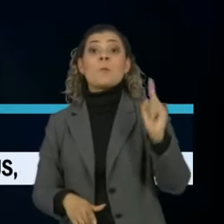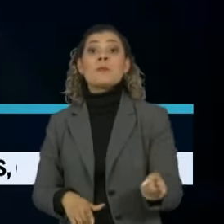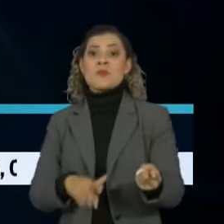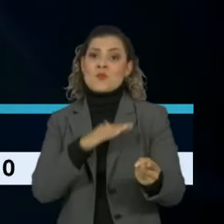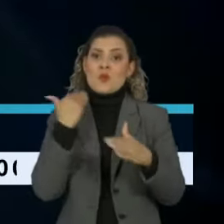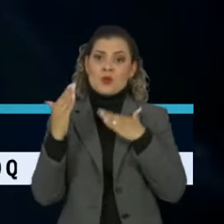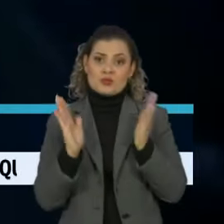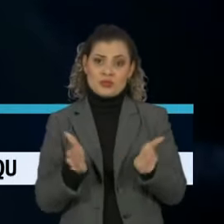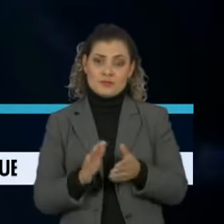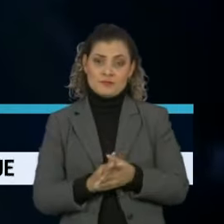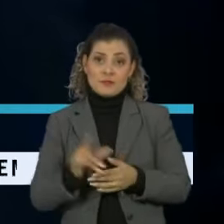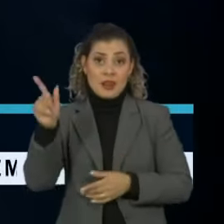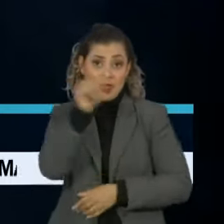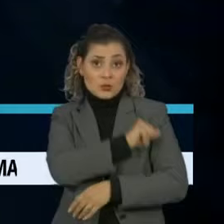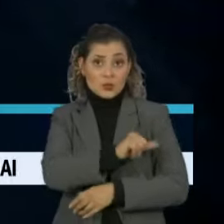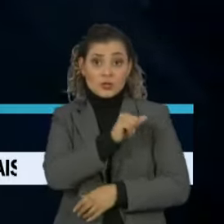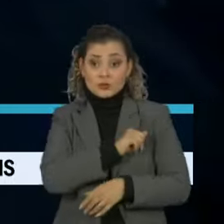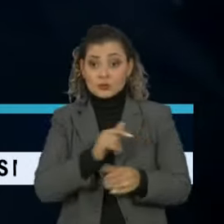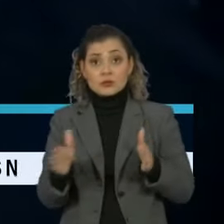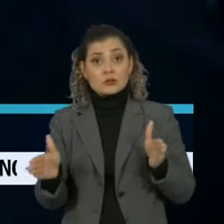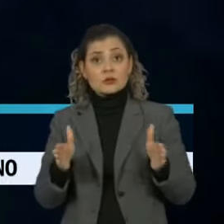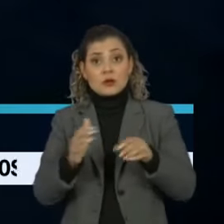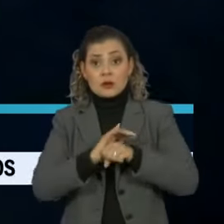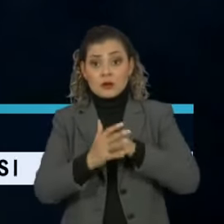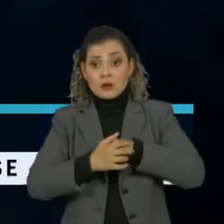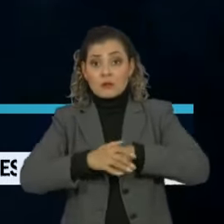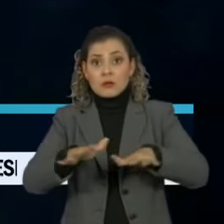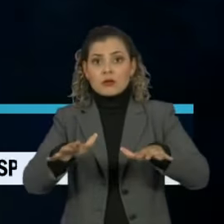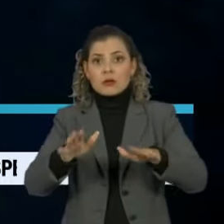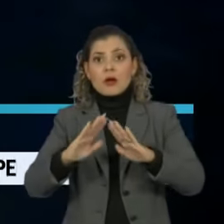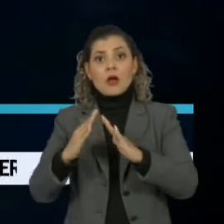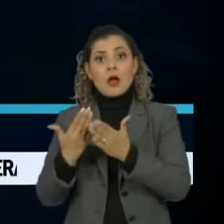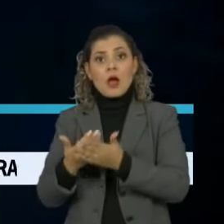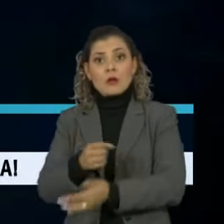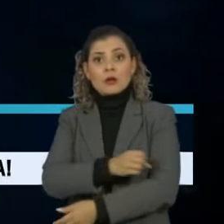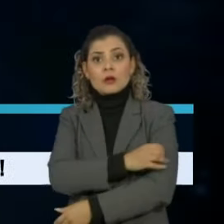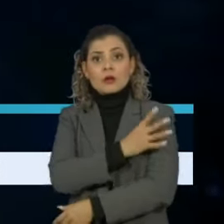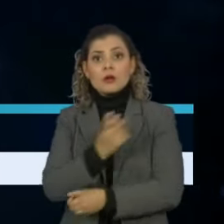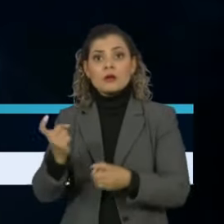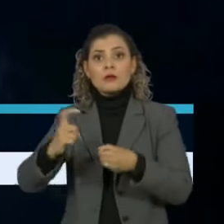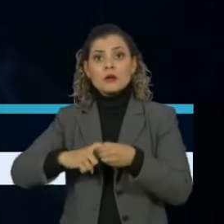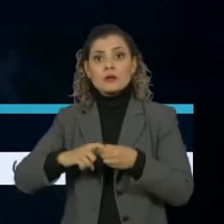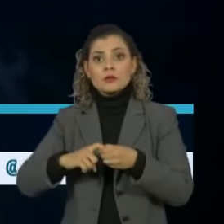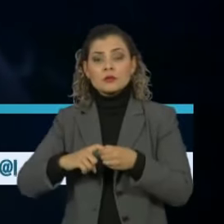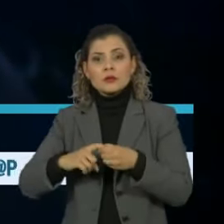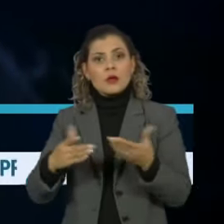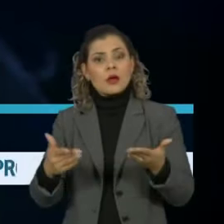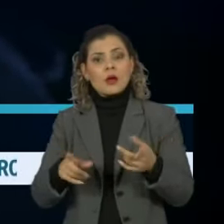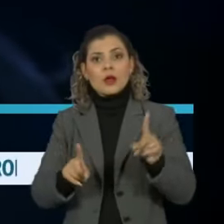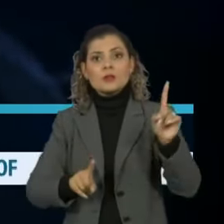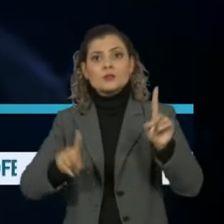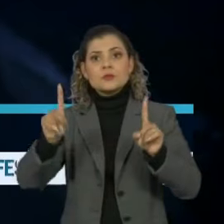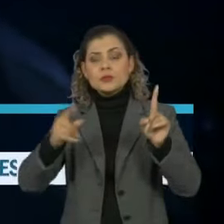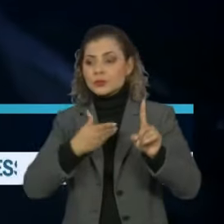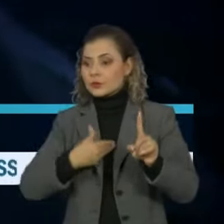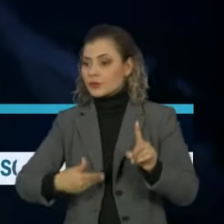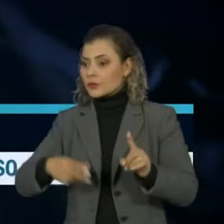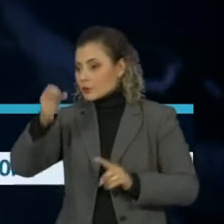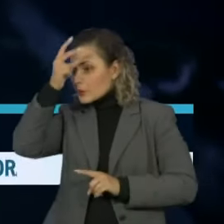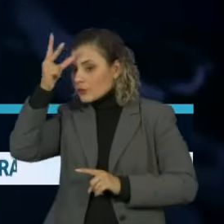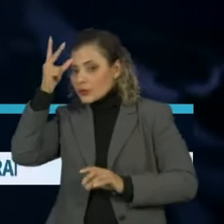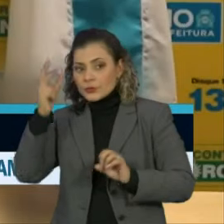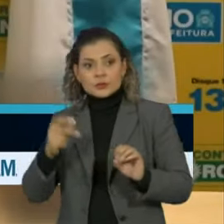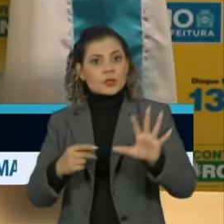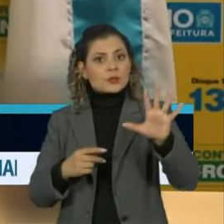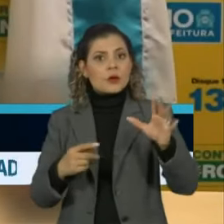mortes. No Rio de Janeiro, em plena pandemia, o retorno às aulas do ensino fundamental virou uma disputa entre os governos municipal e